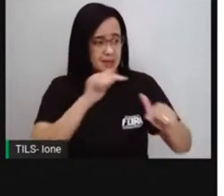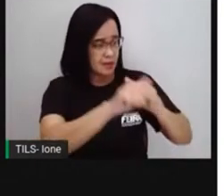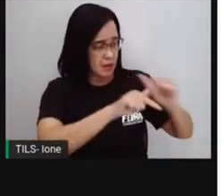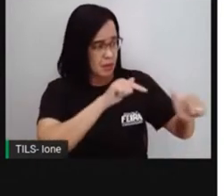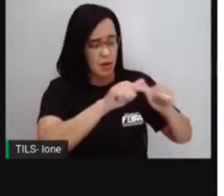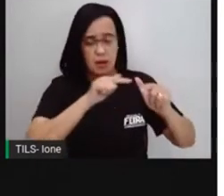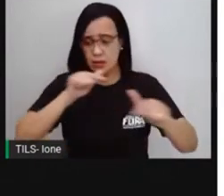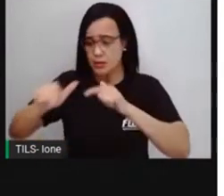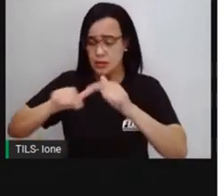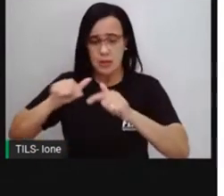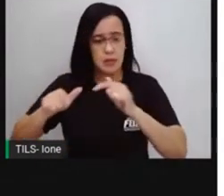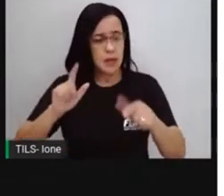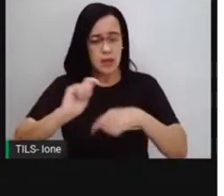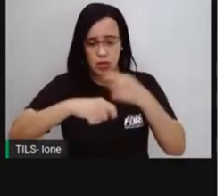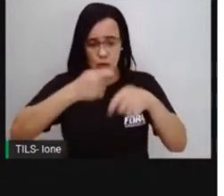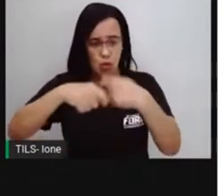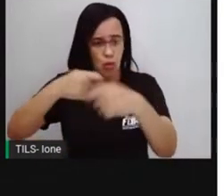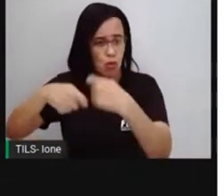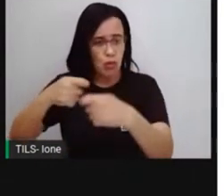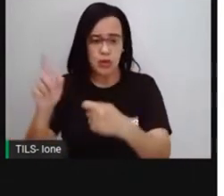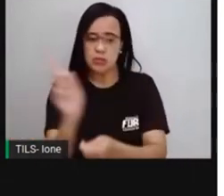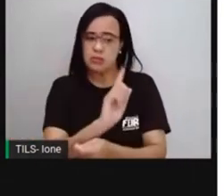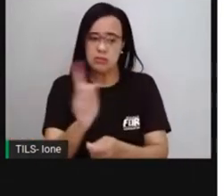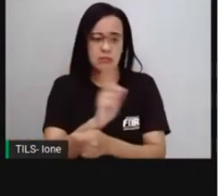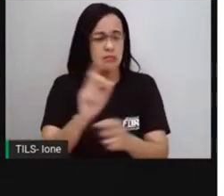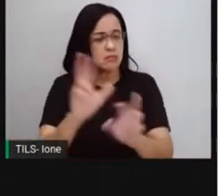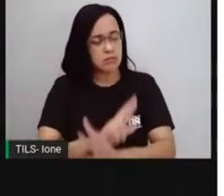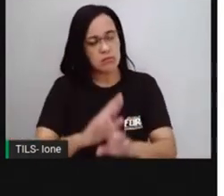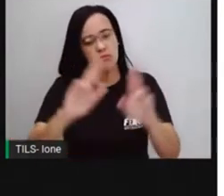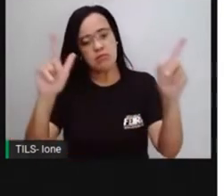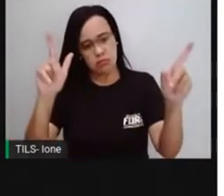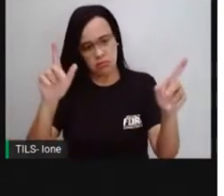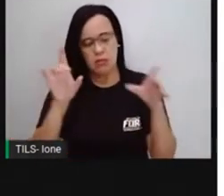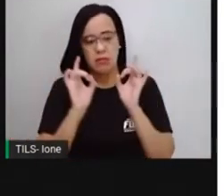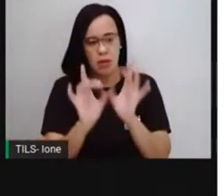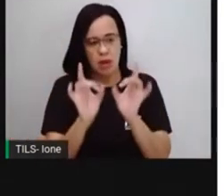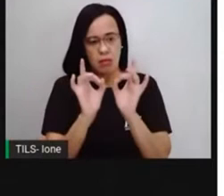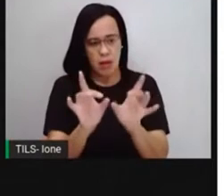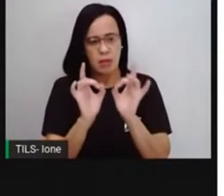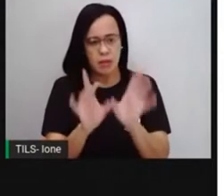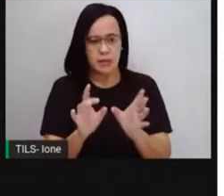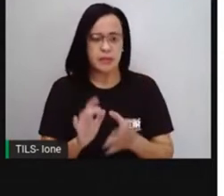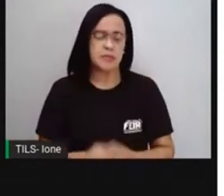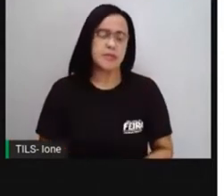de mercado, comércio, com a venda aí das pessoas como escravos.